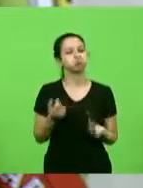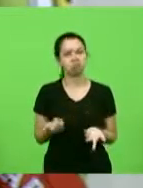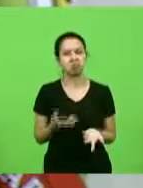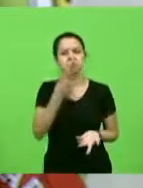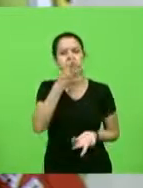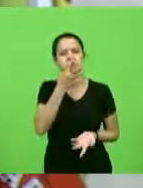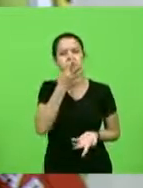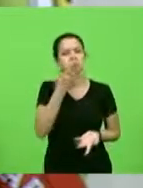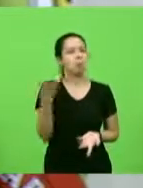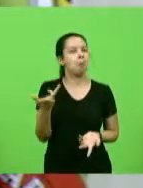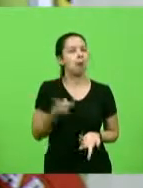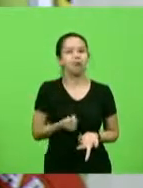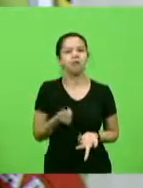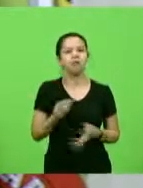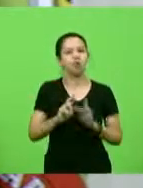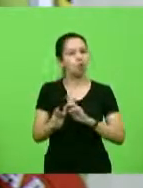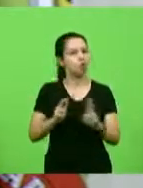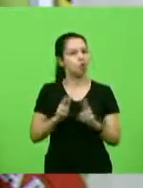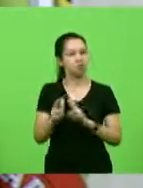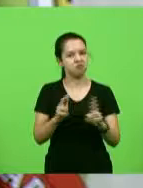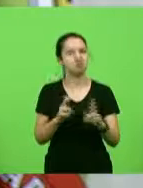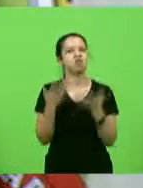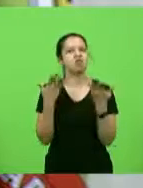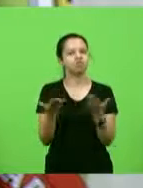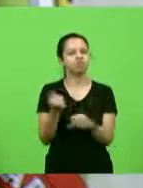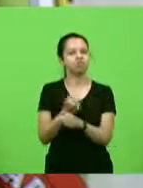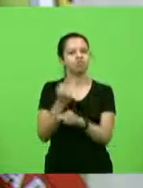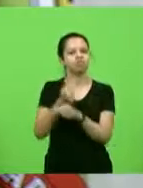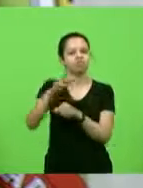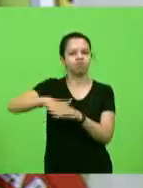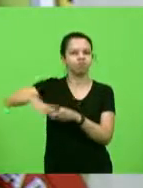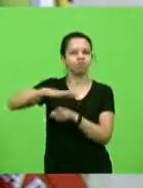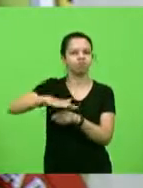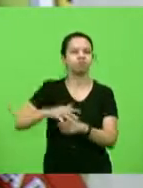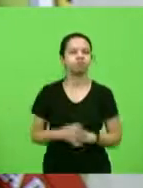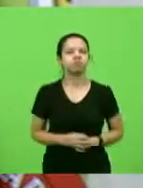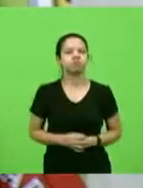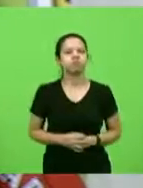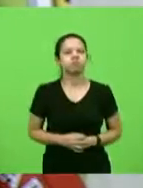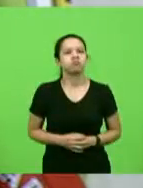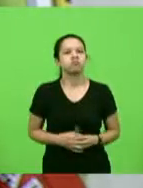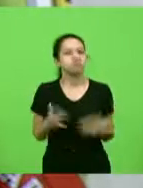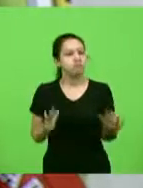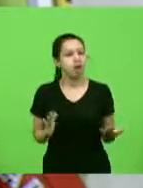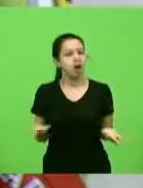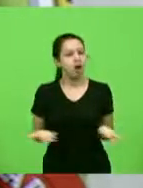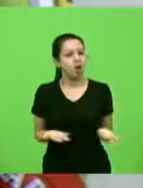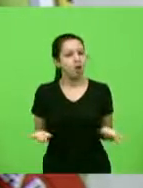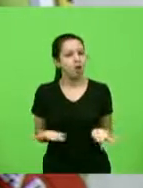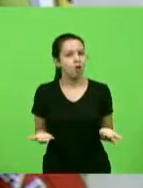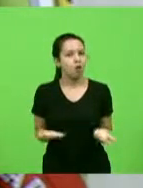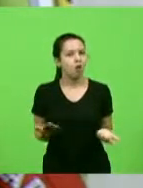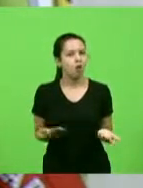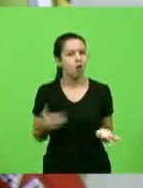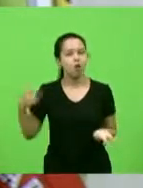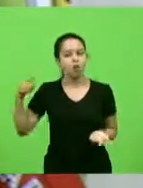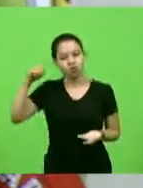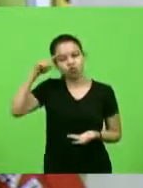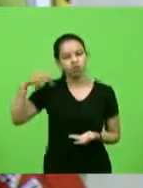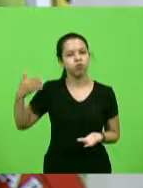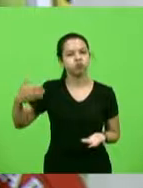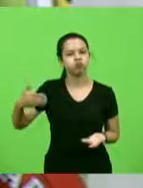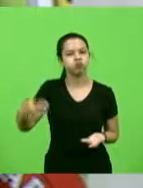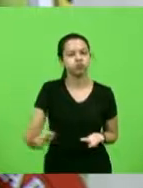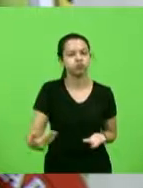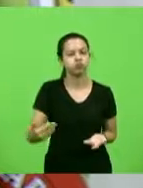como está acontecendo esta obra lá na Serra da Rocinha. Pois agora, nos últimos dias, saiu